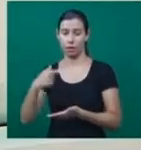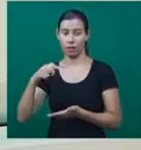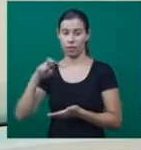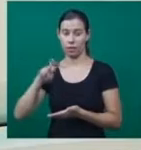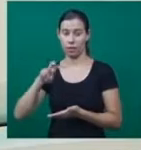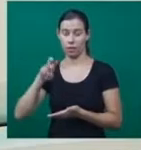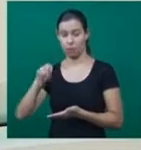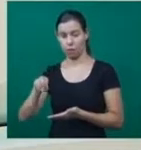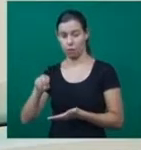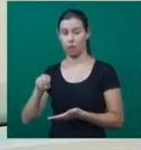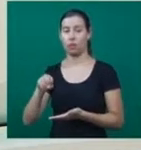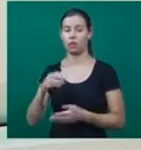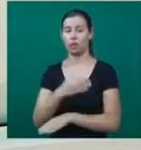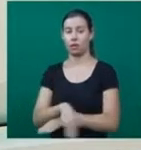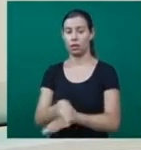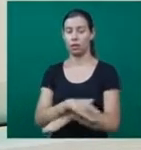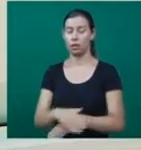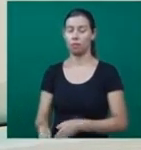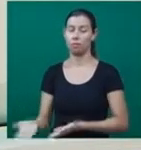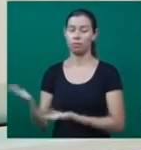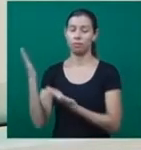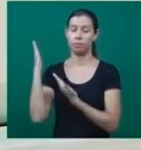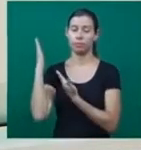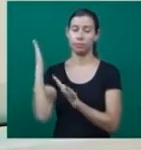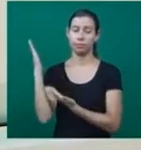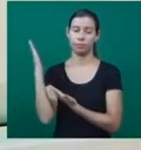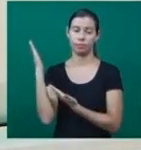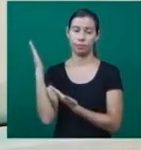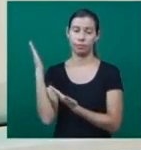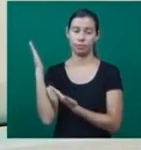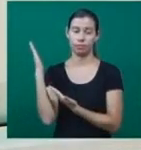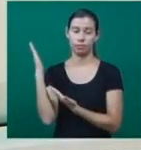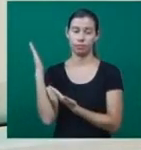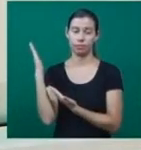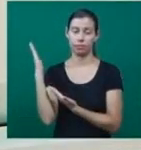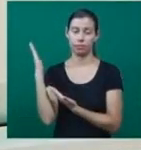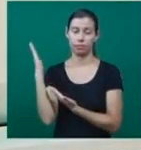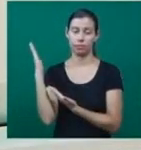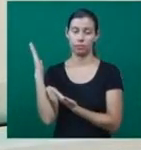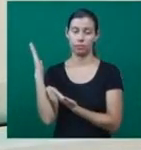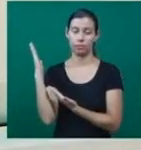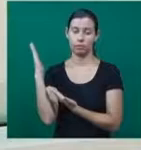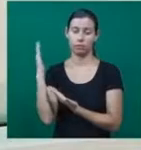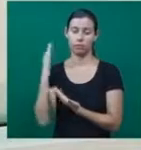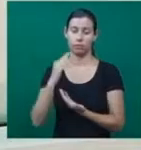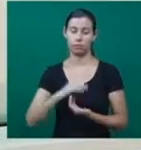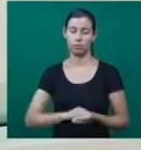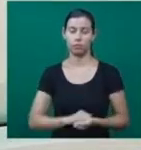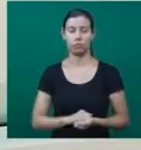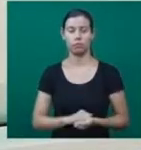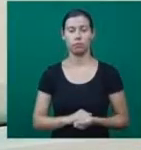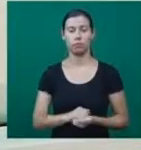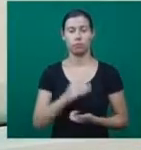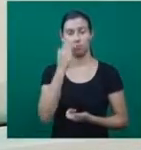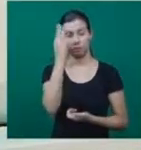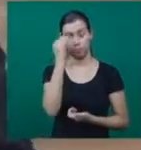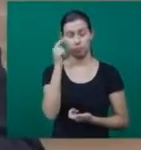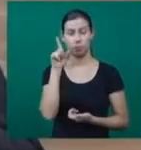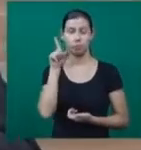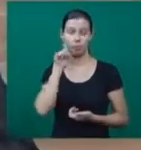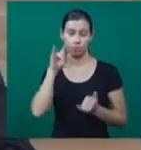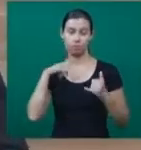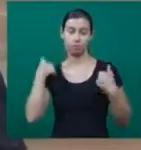manhã às 4 da tarde. Lá na rua Professor José Inácio de Souza, número 3267, no bairro Humuarama.